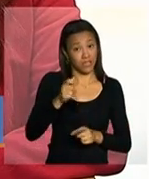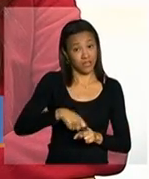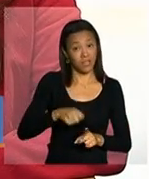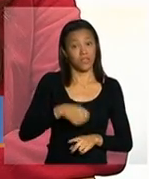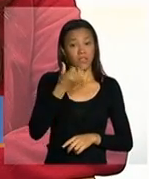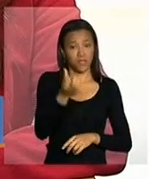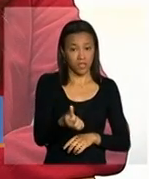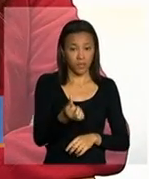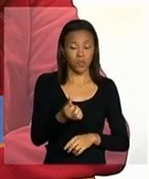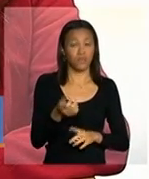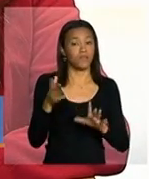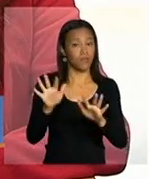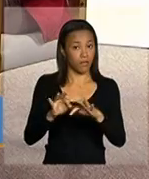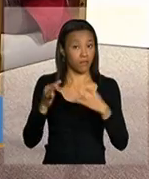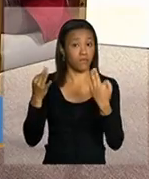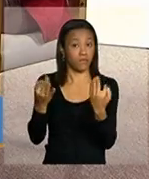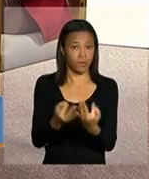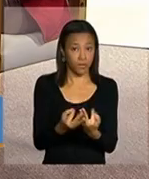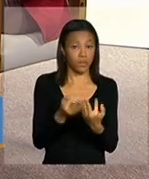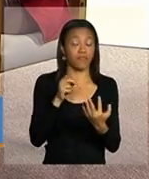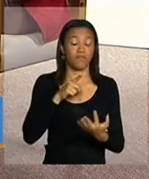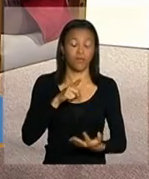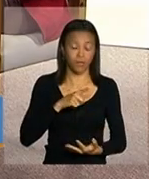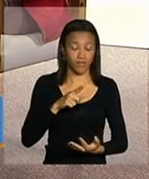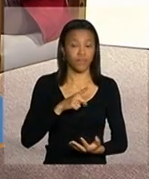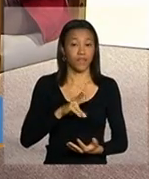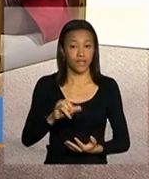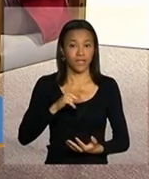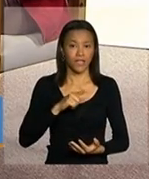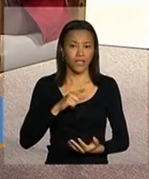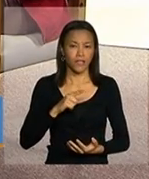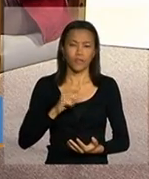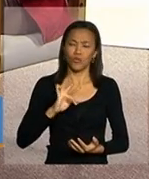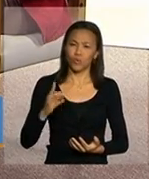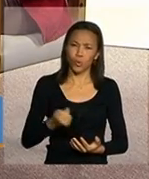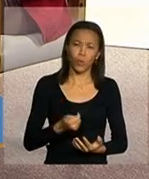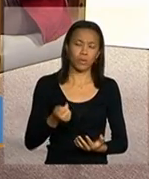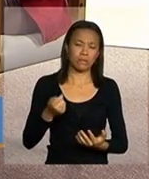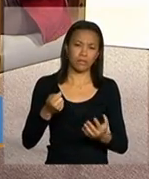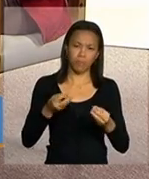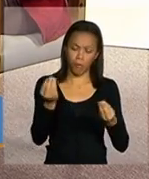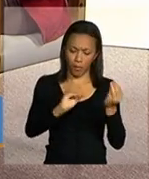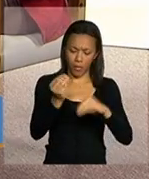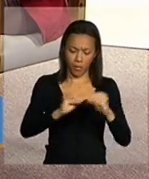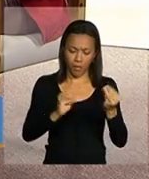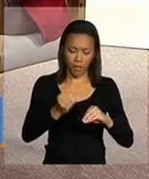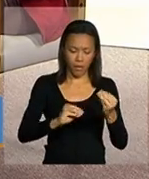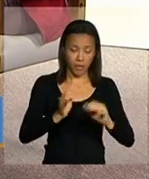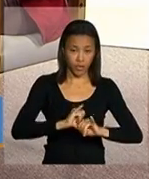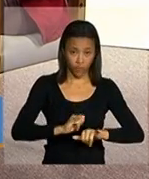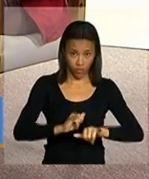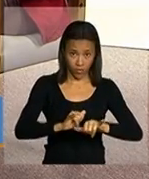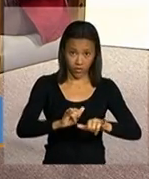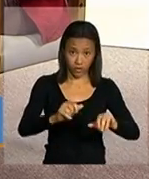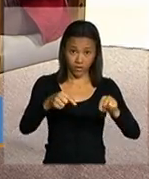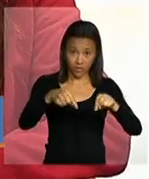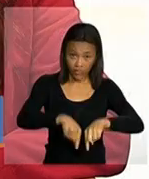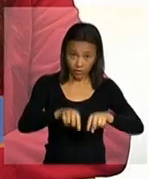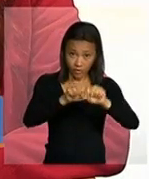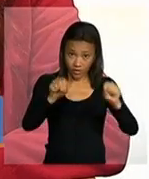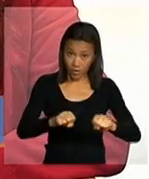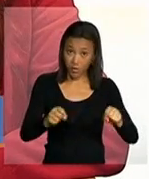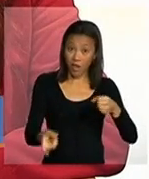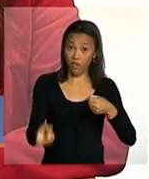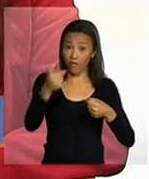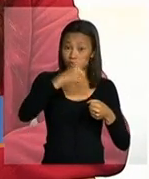famílias tem de fato todo o histórico de condicionalidades esses efeitos eles voltam para o início